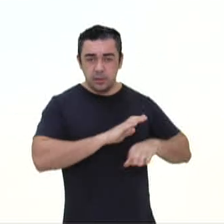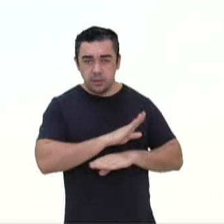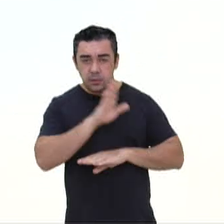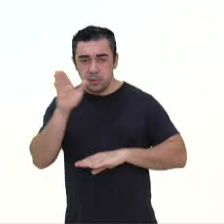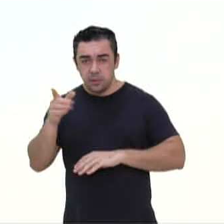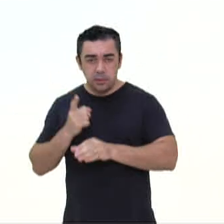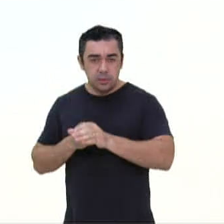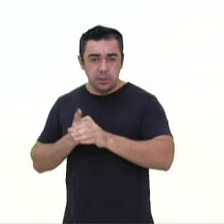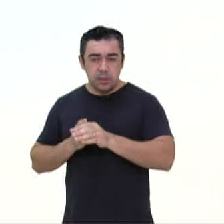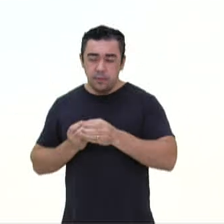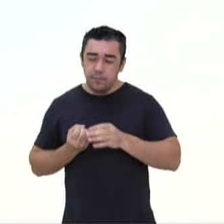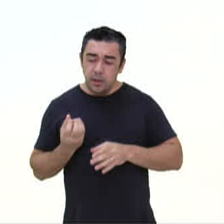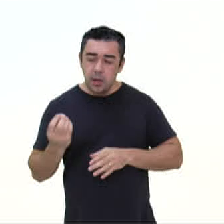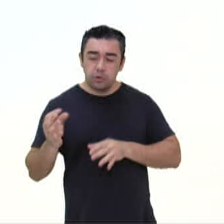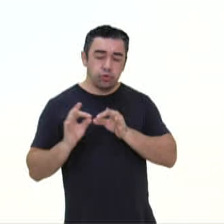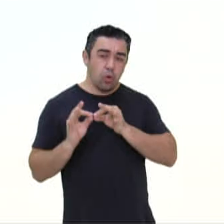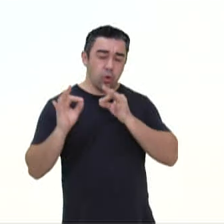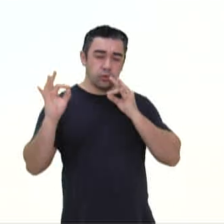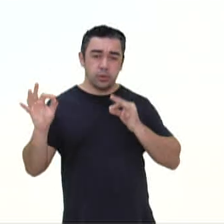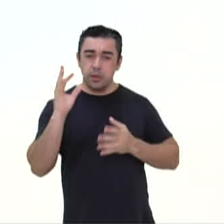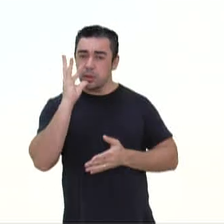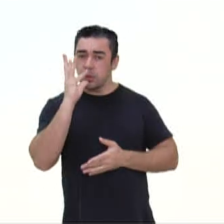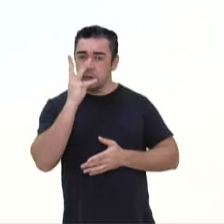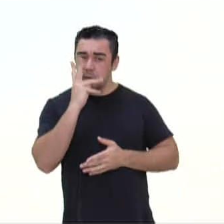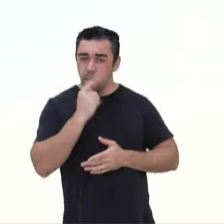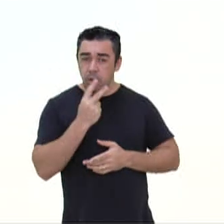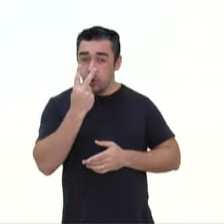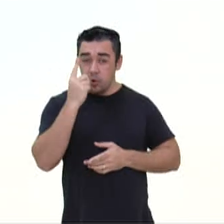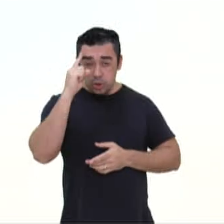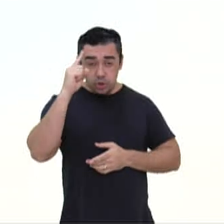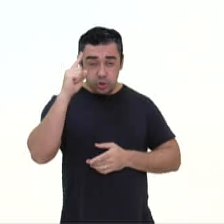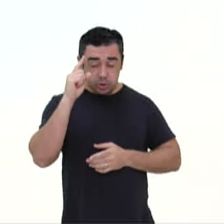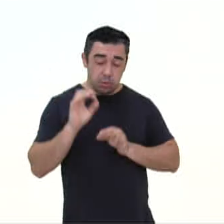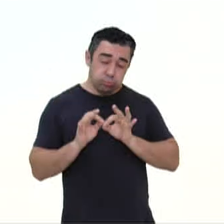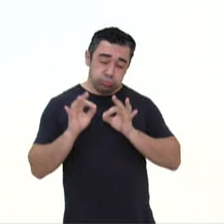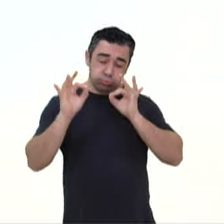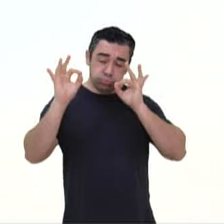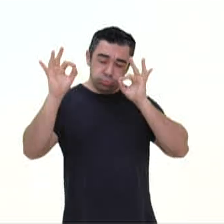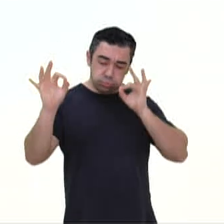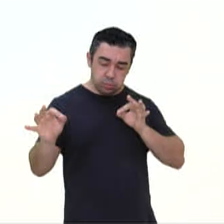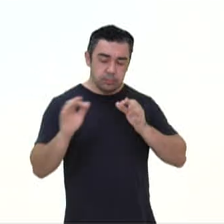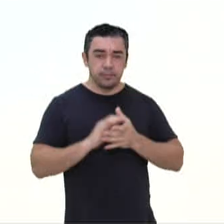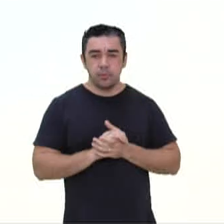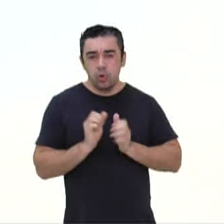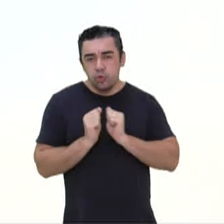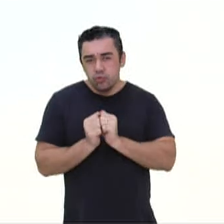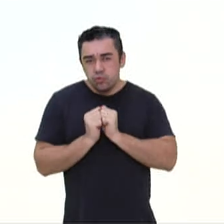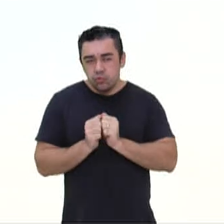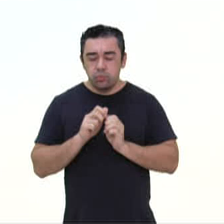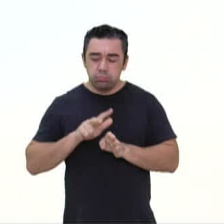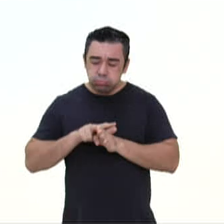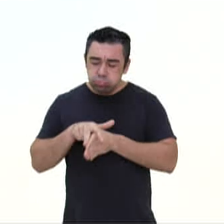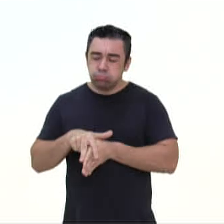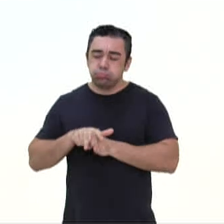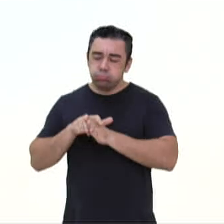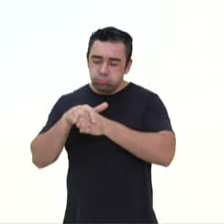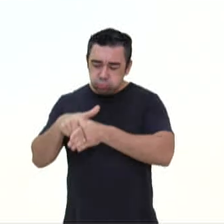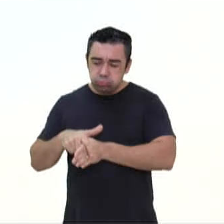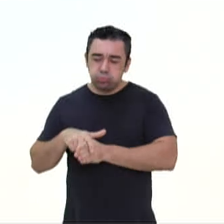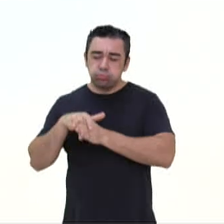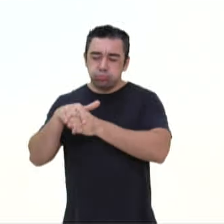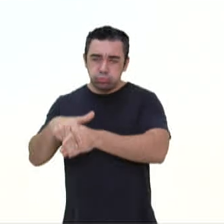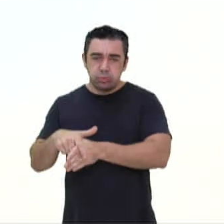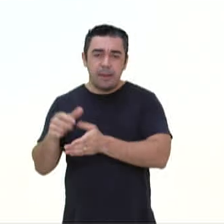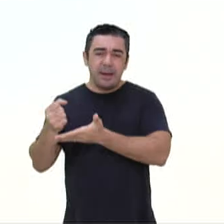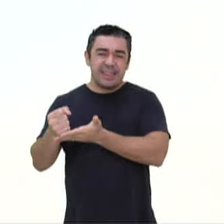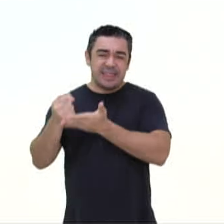uma viagem muito longa, que demoraria dois dias para chegar. Levou consigo seu jumento, para trazer as